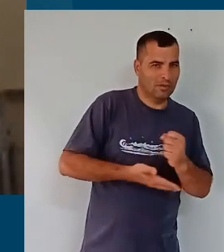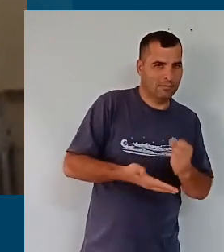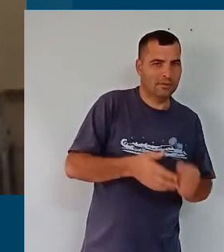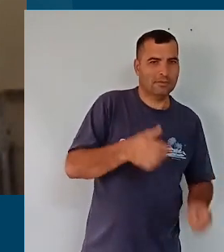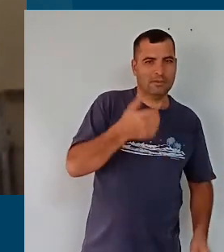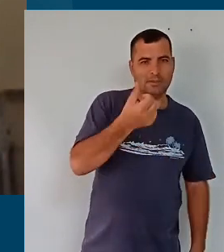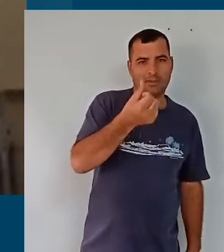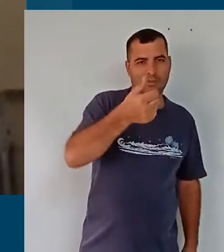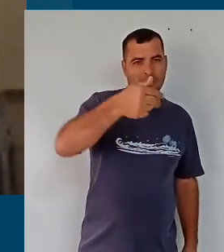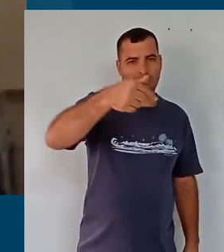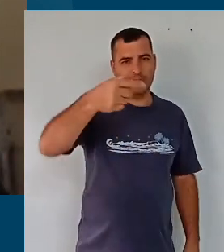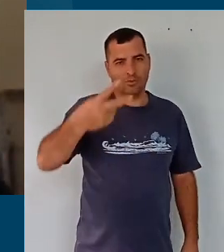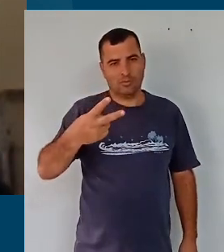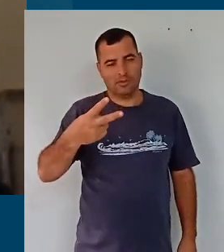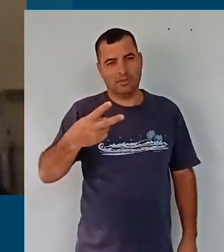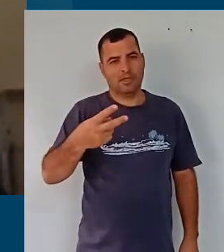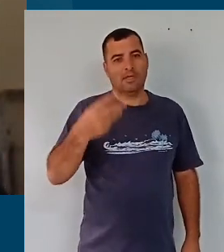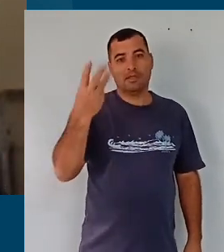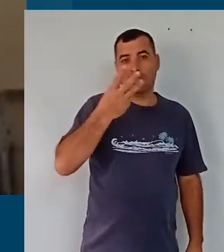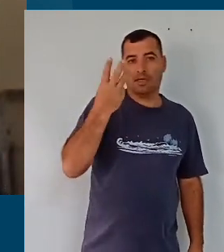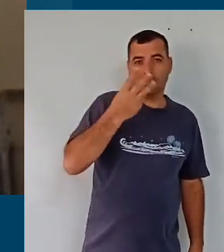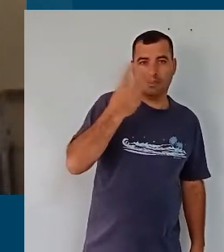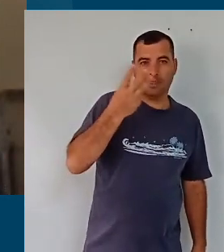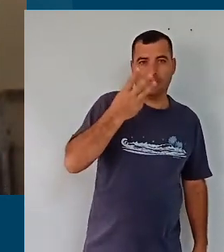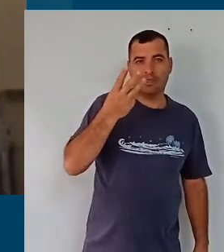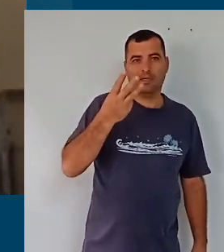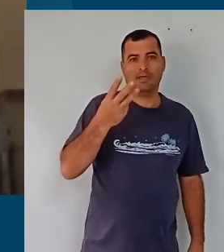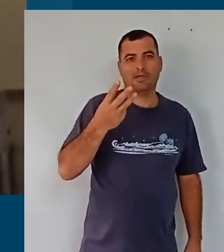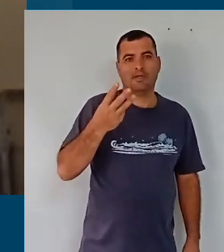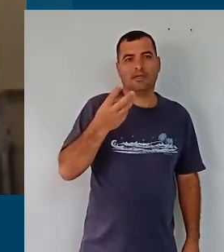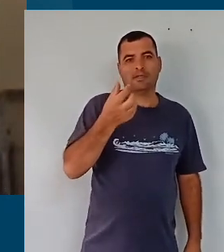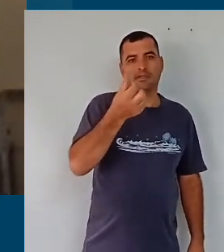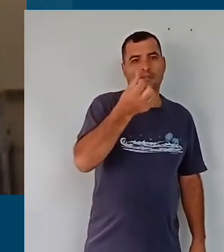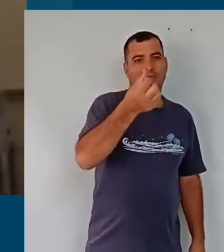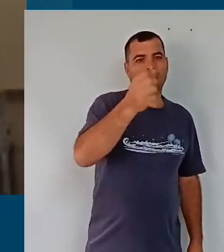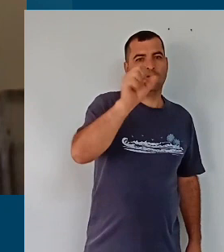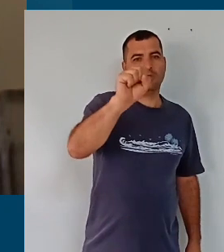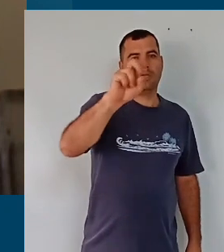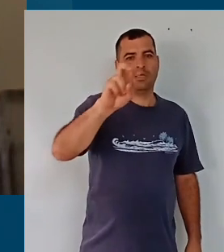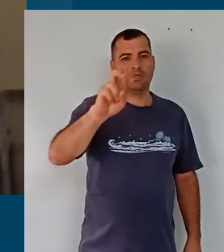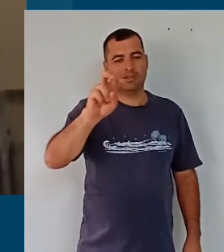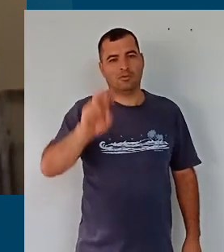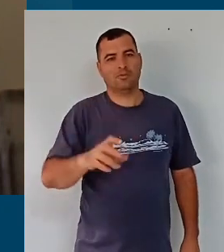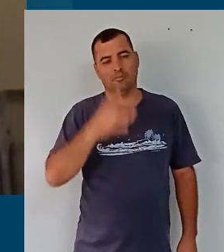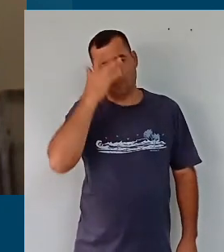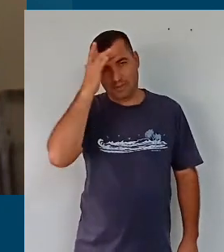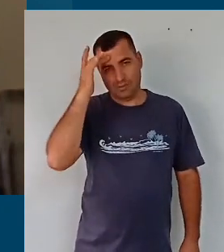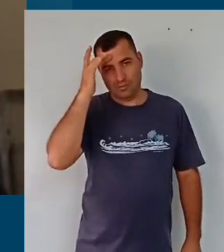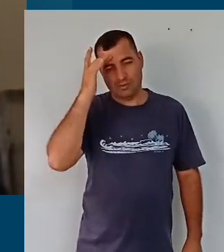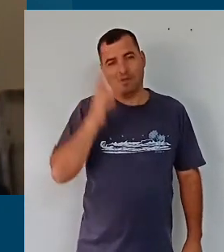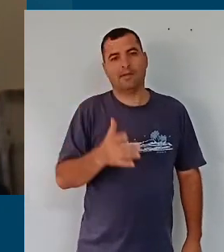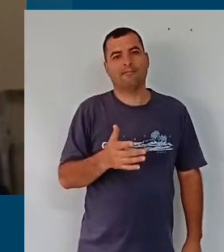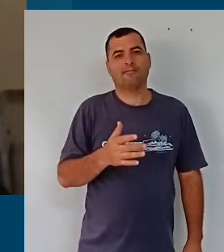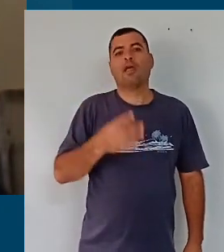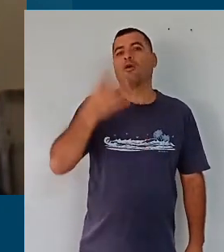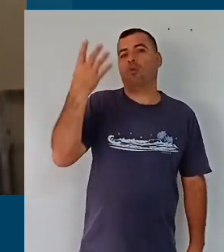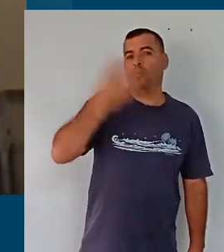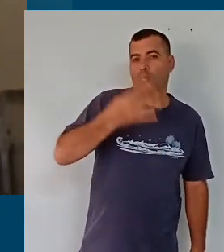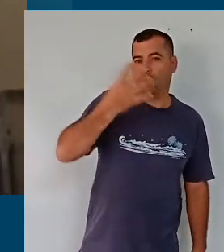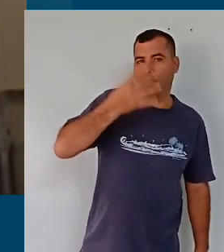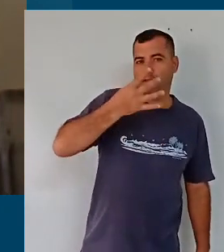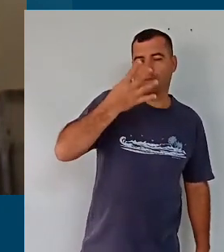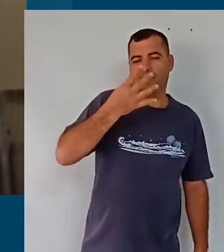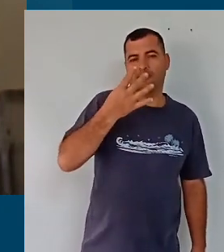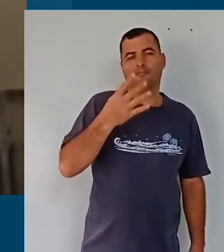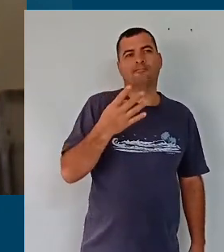632 pessoas. Na terceira sessão formativa de educação infantil, 685 pessoas. Na quarta